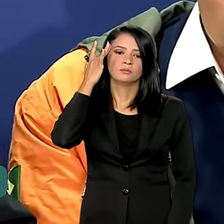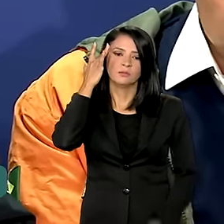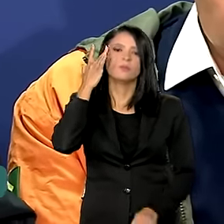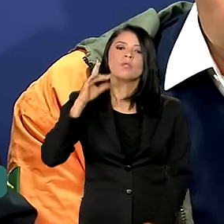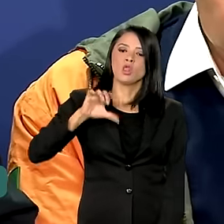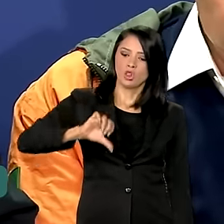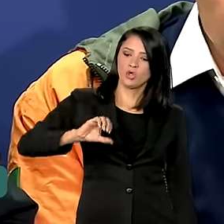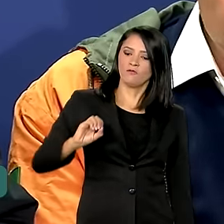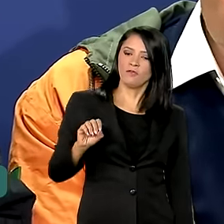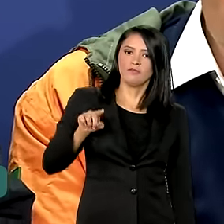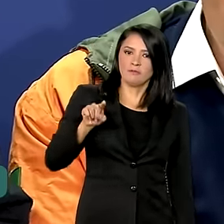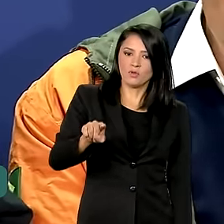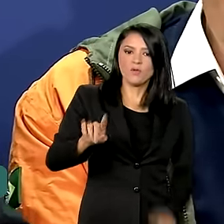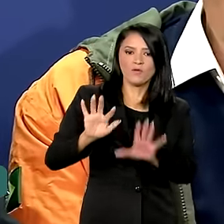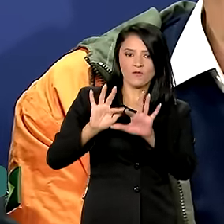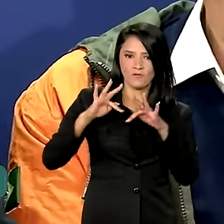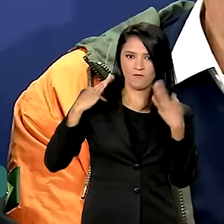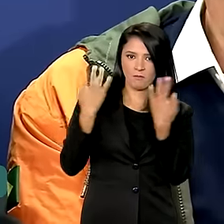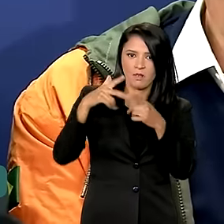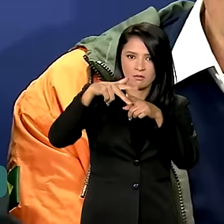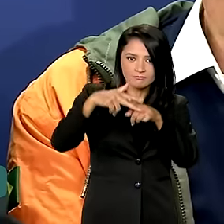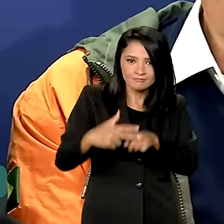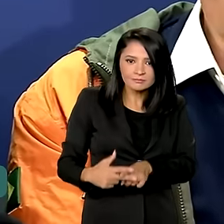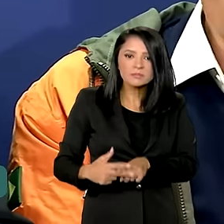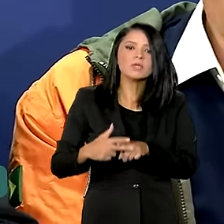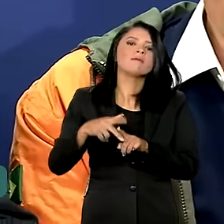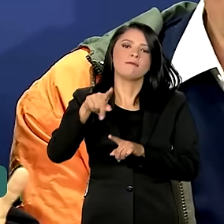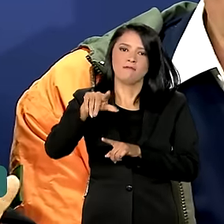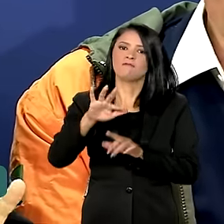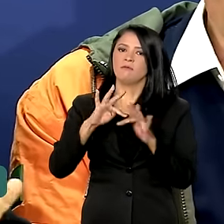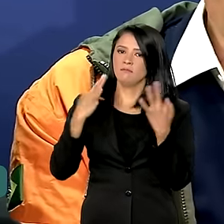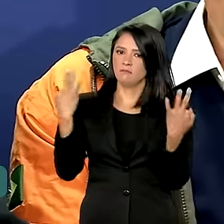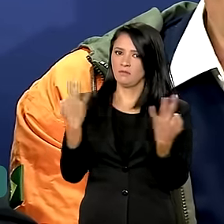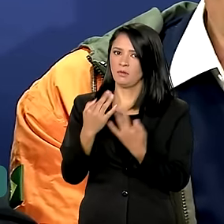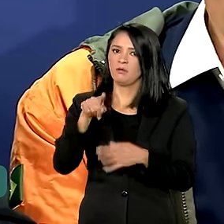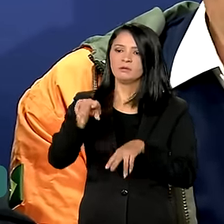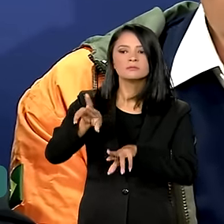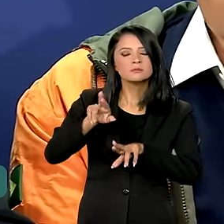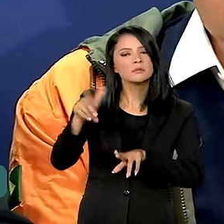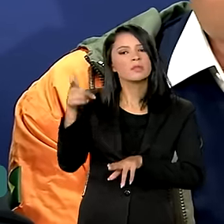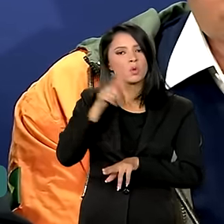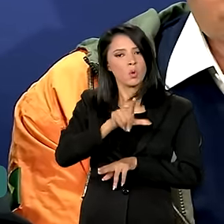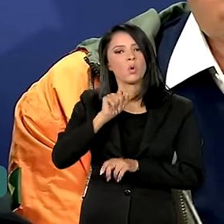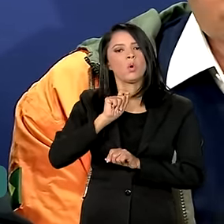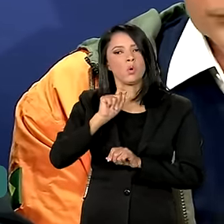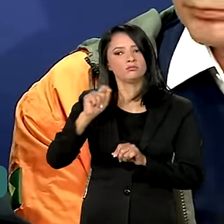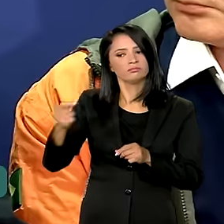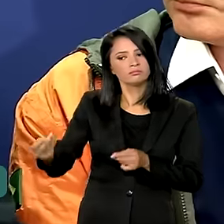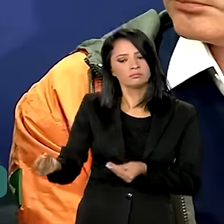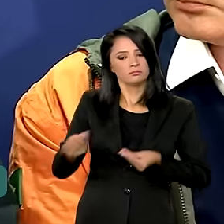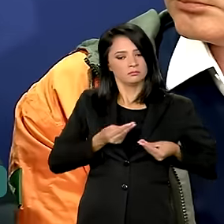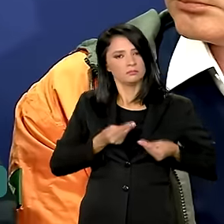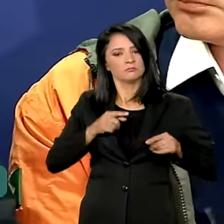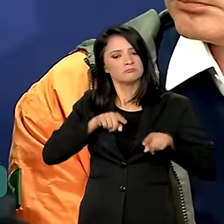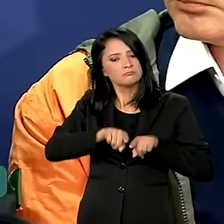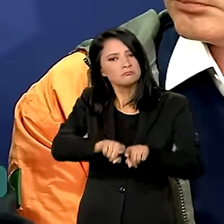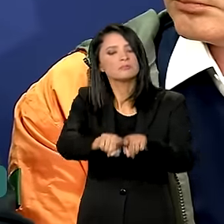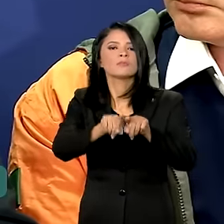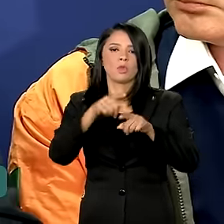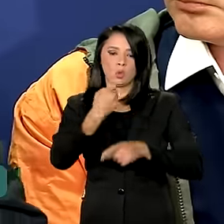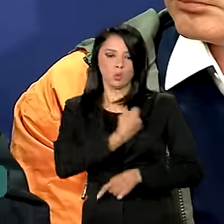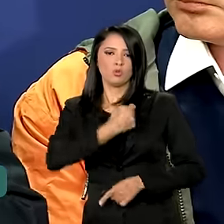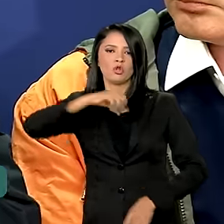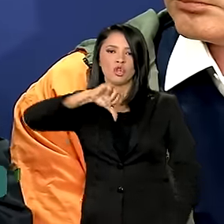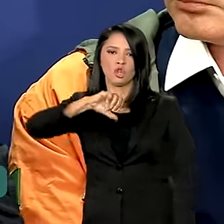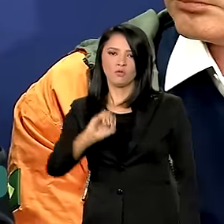90 mil famílias, corrigindo, que a expectativa nossa é esse cruzamento chegue próximo a 90 mil, não estou